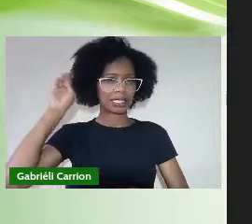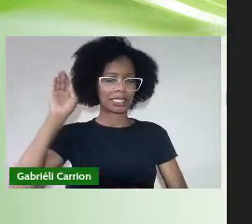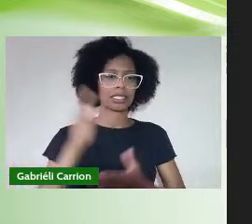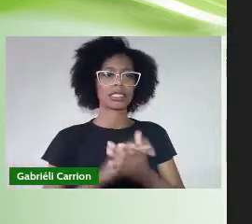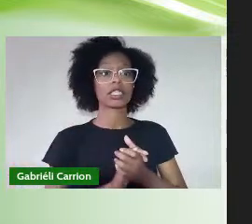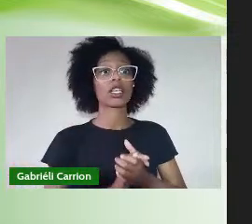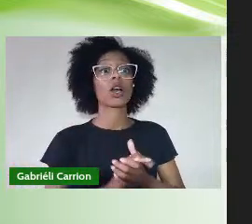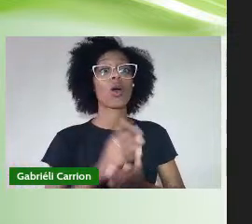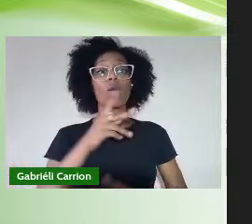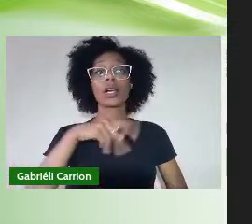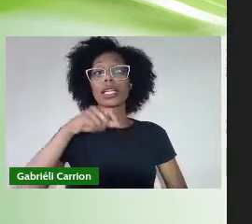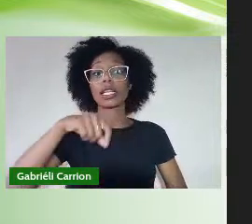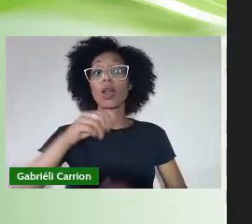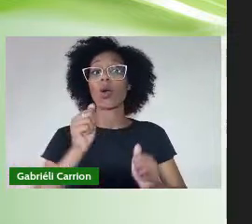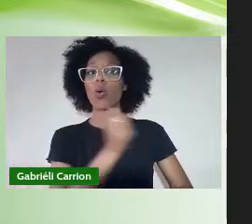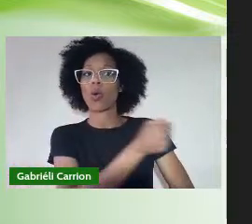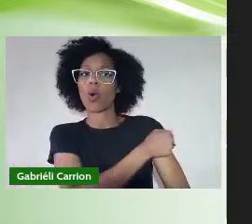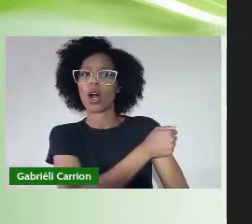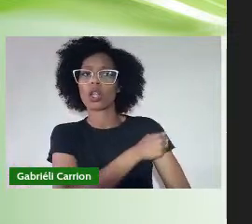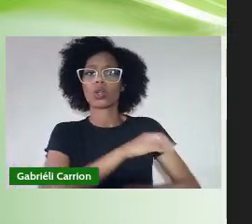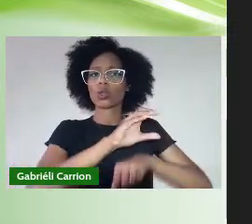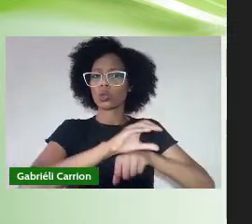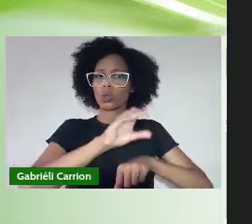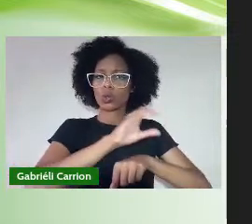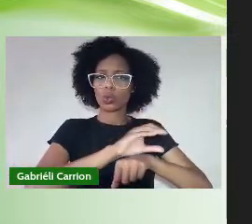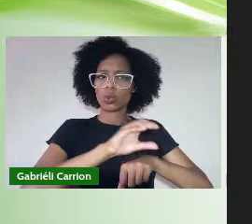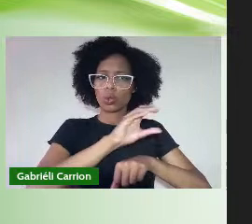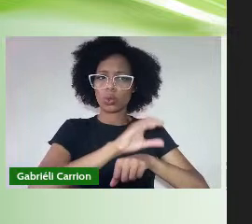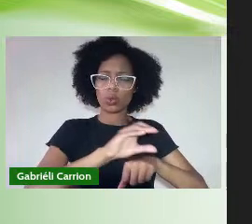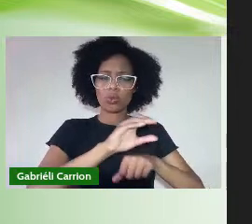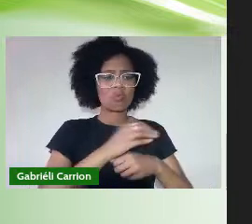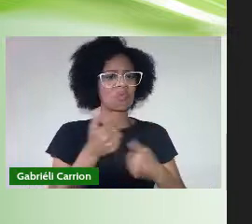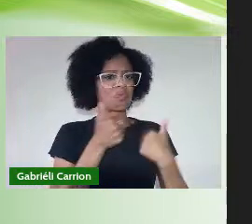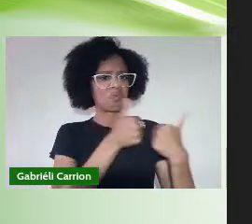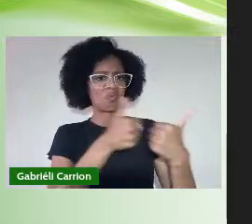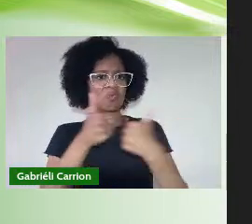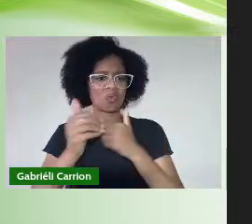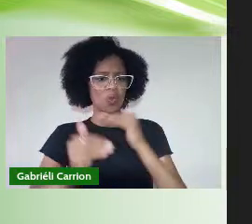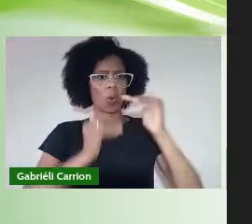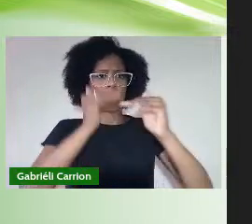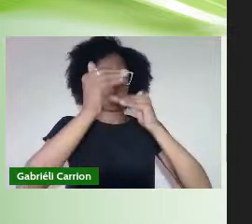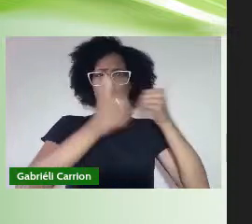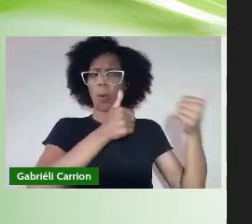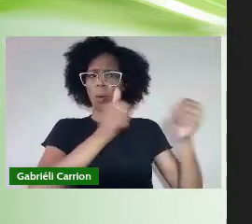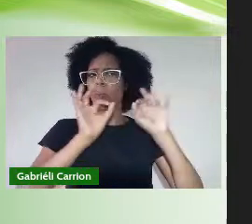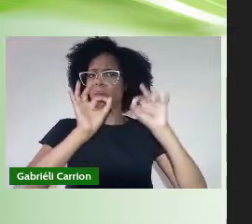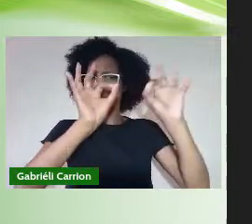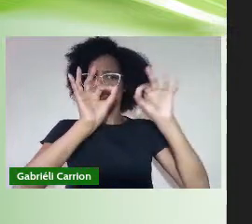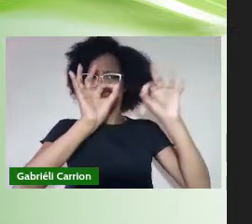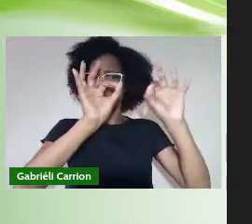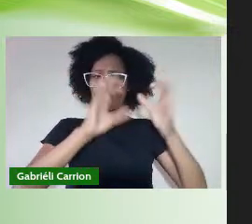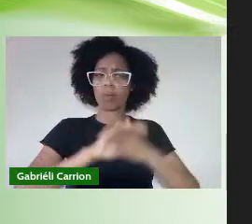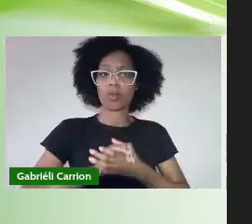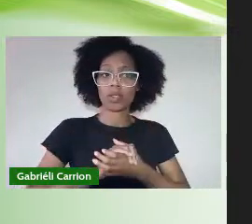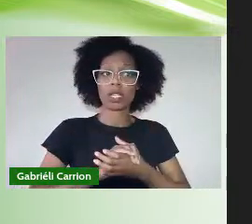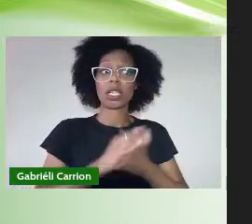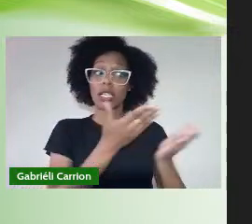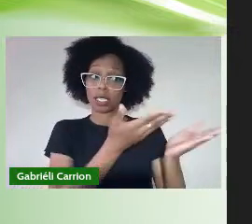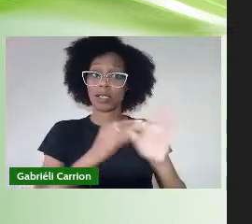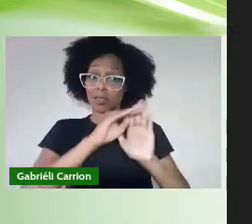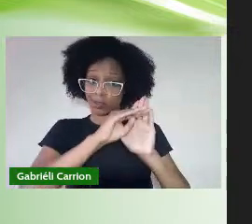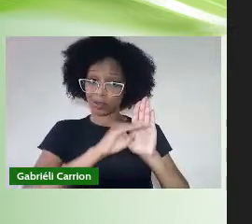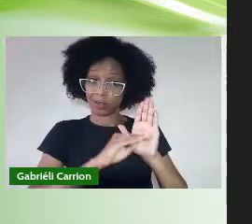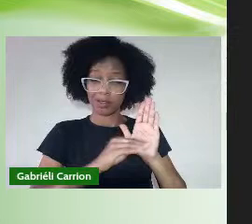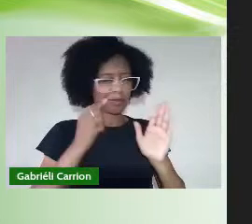concluir o curso De graduação Com desempenho Acadêmico excepcional Conforme critérios Analisados